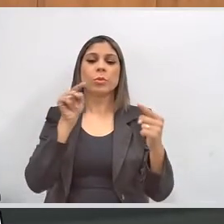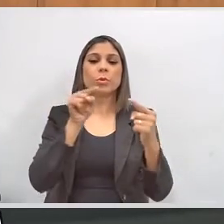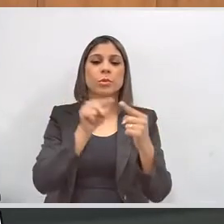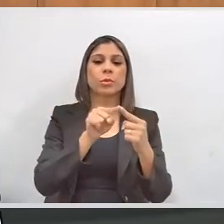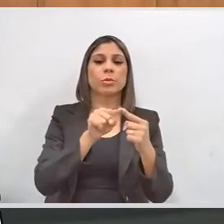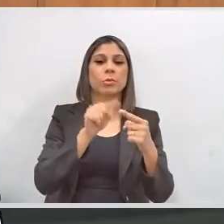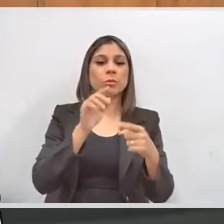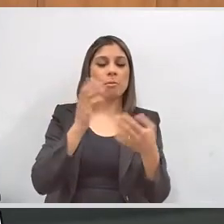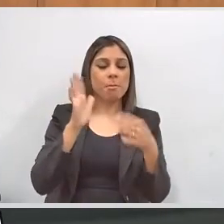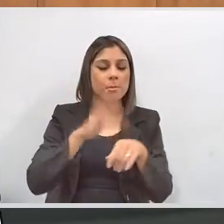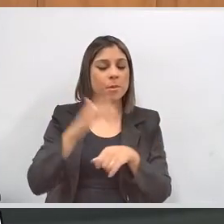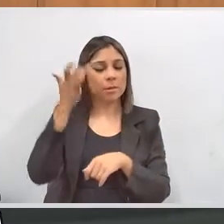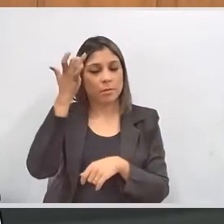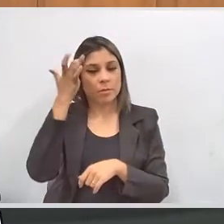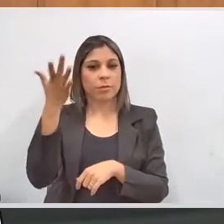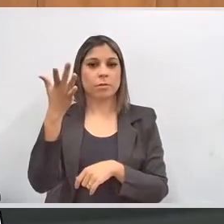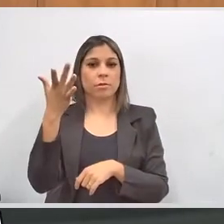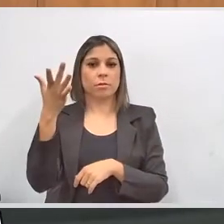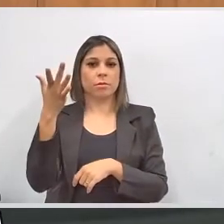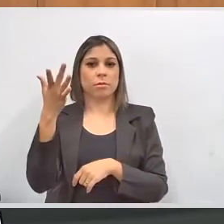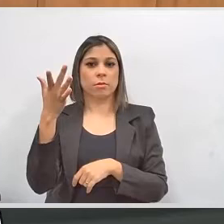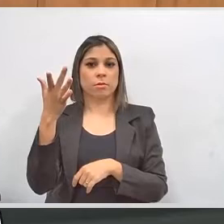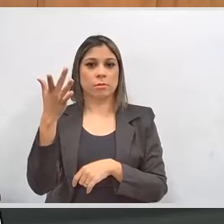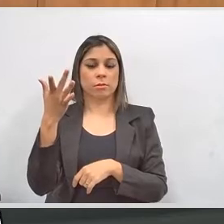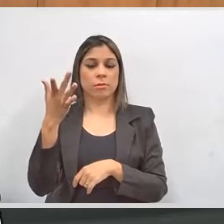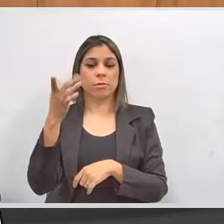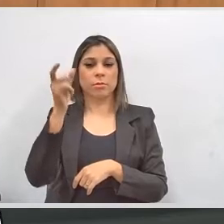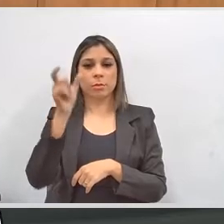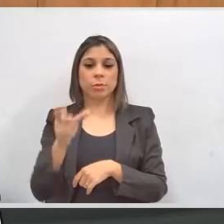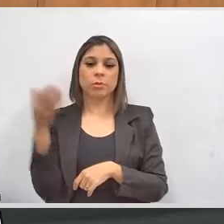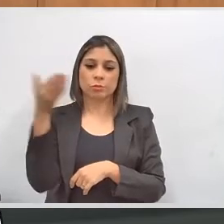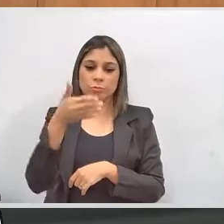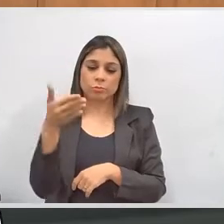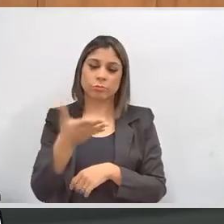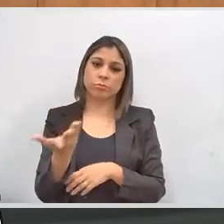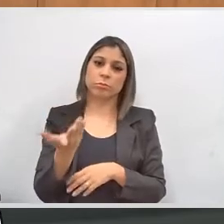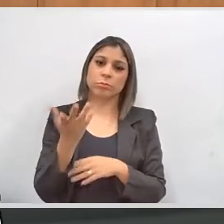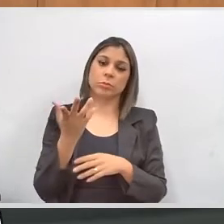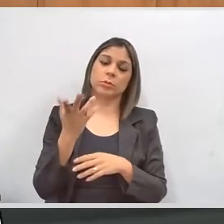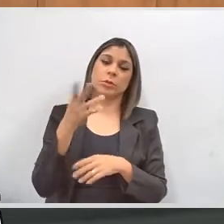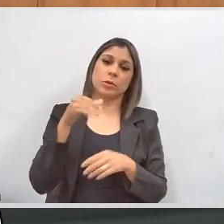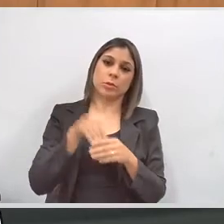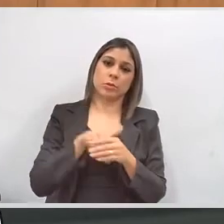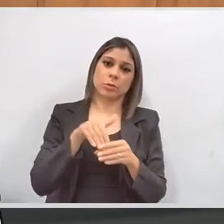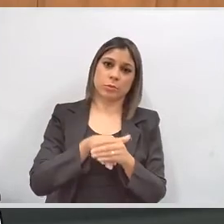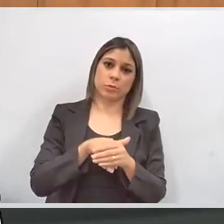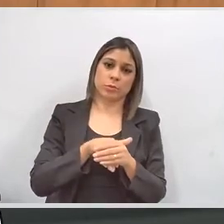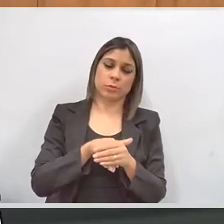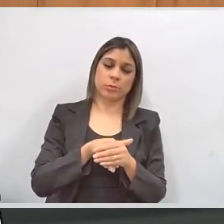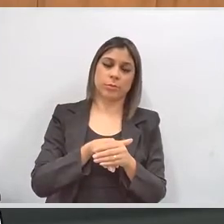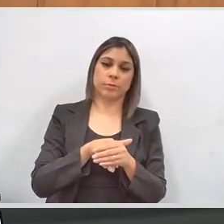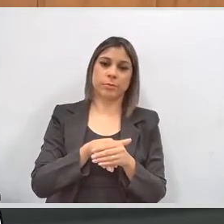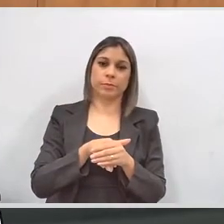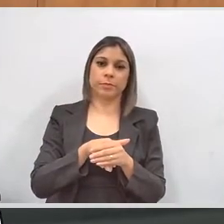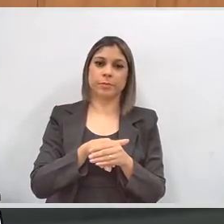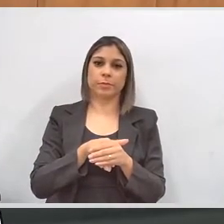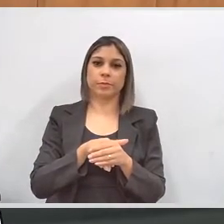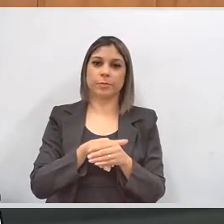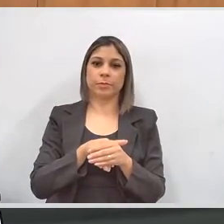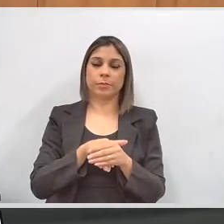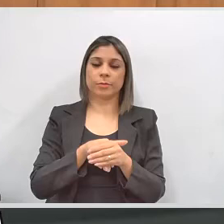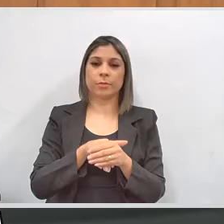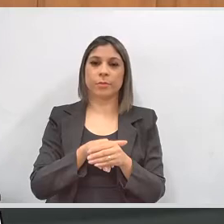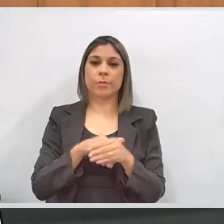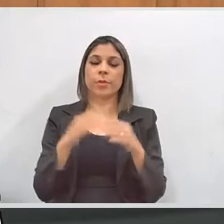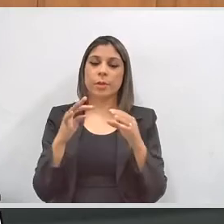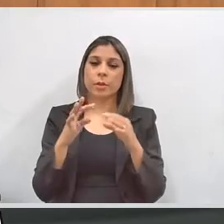de facilitar, de dar comodidade e, sobretudo, de viabilizar o pleno exercício da cidadania